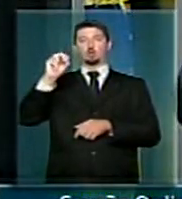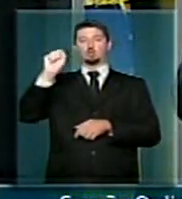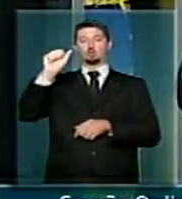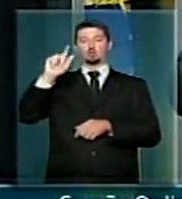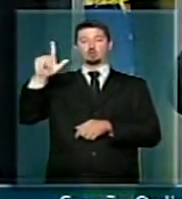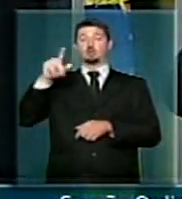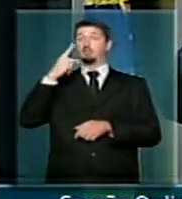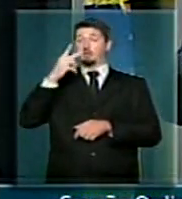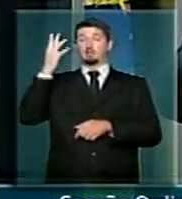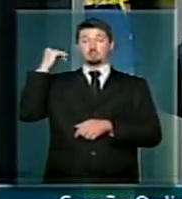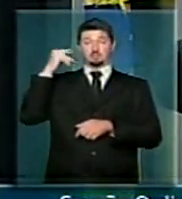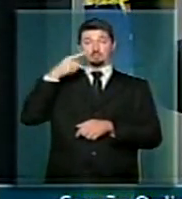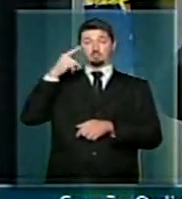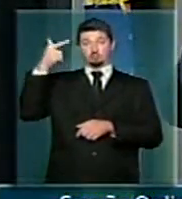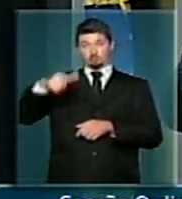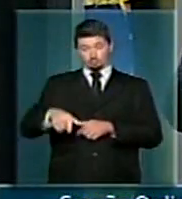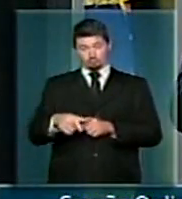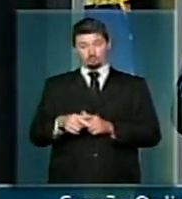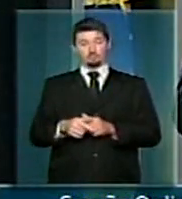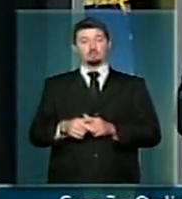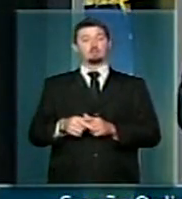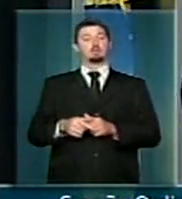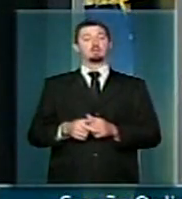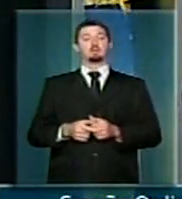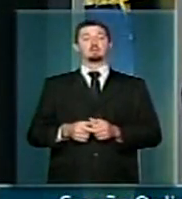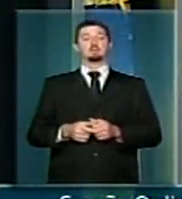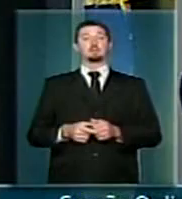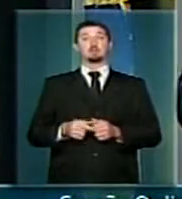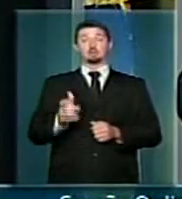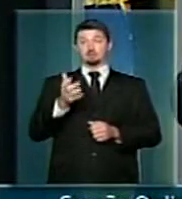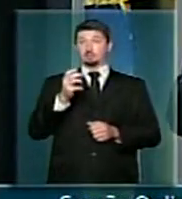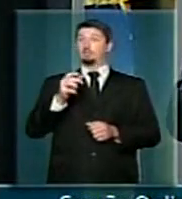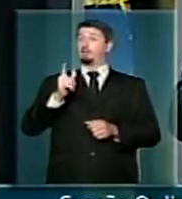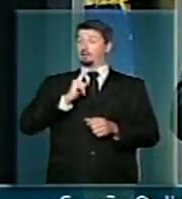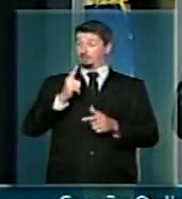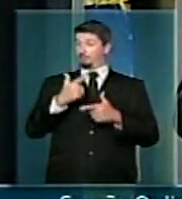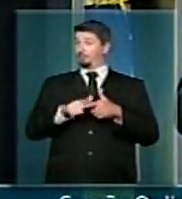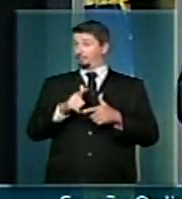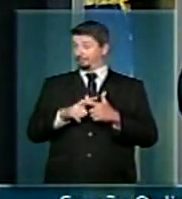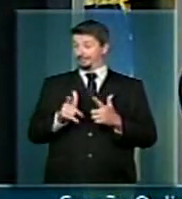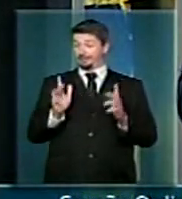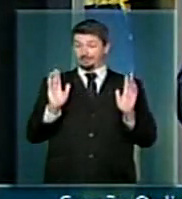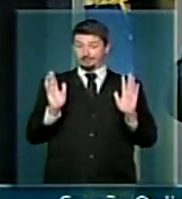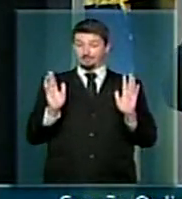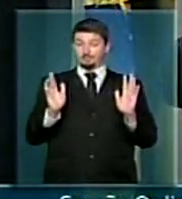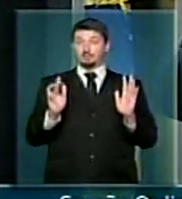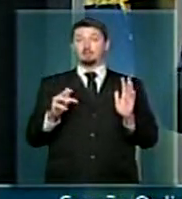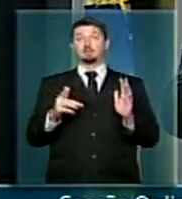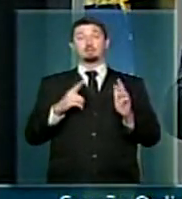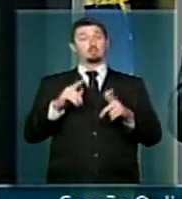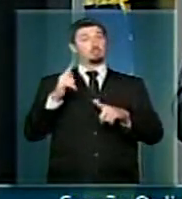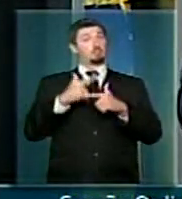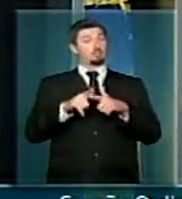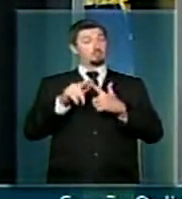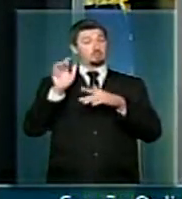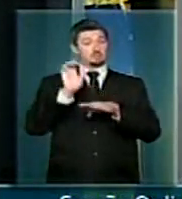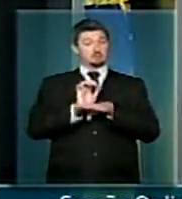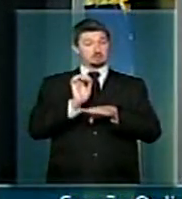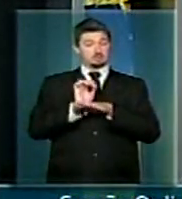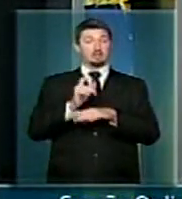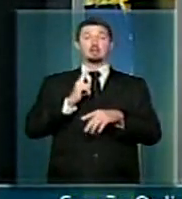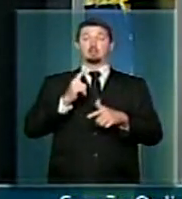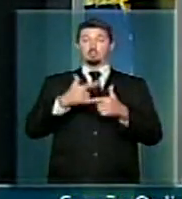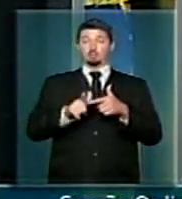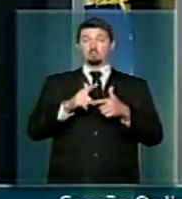dissemos anteriormente da solução lá que iria causar problema, problema para o Estado, iria causar